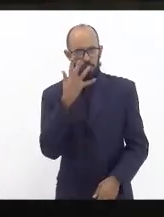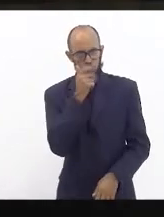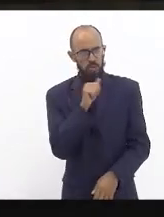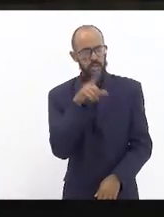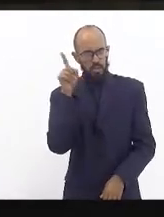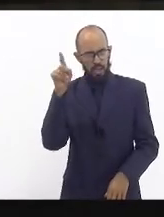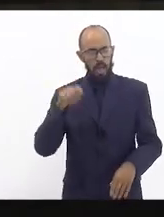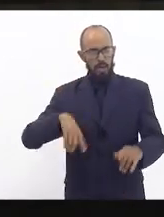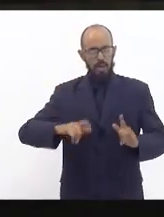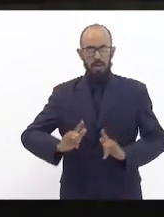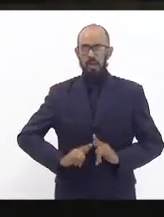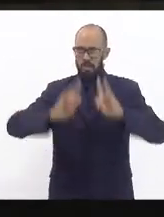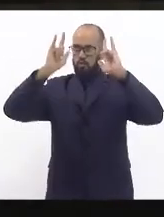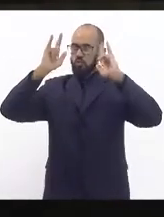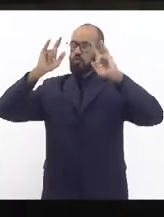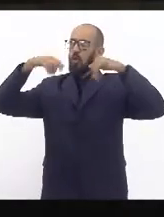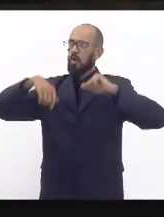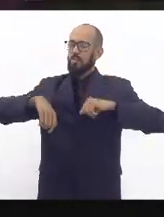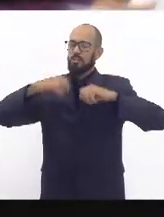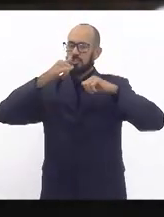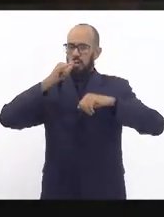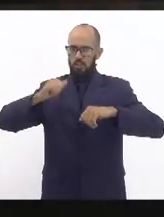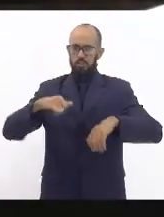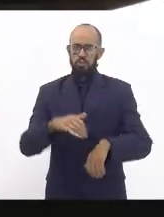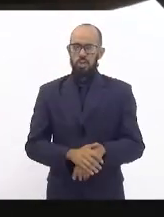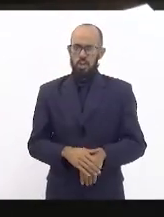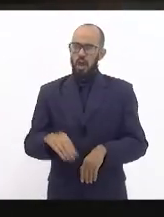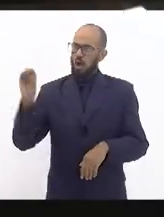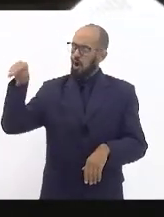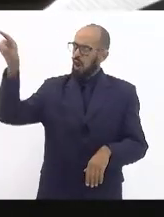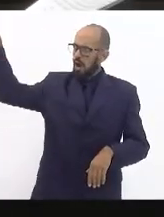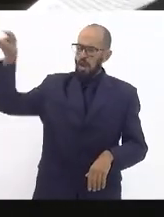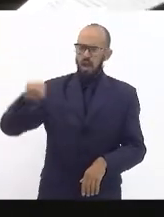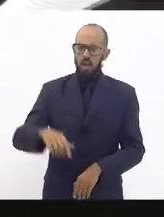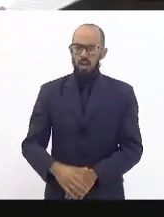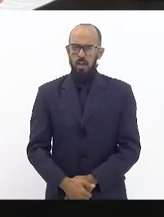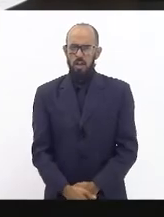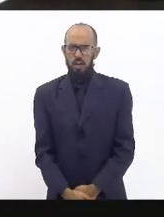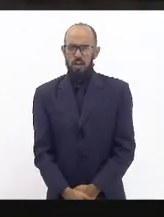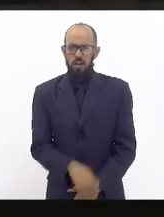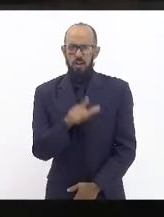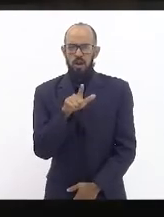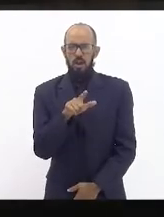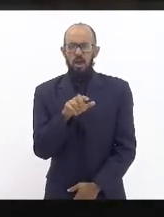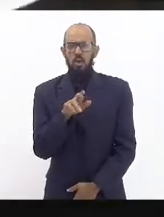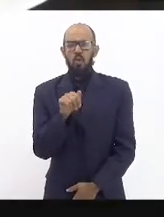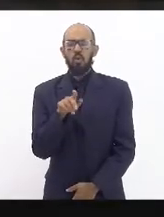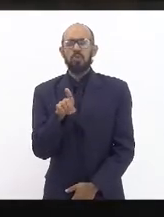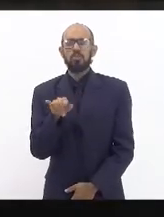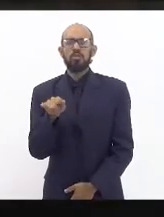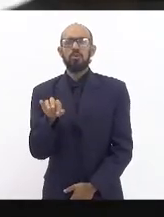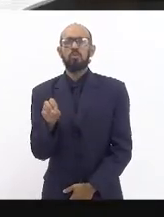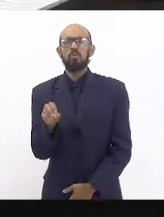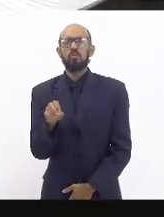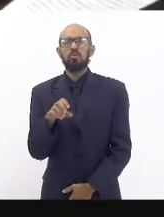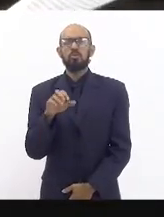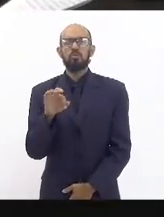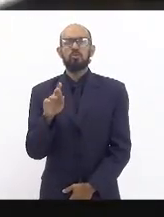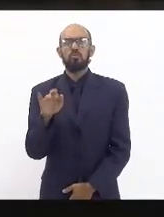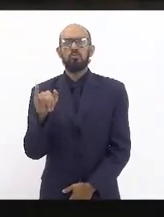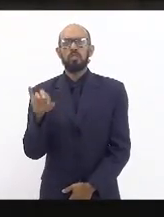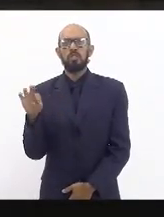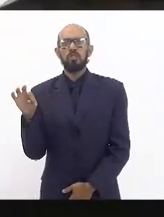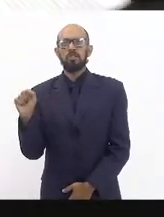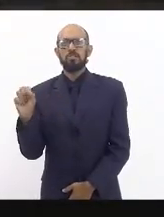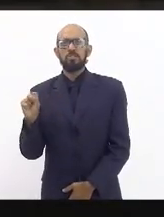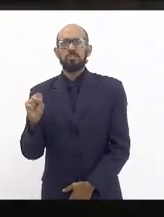torres bonitas imagina aquelas torres gigantescas bota lá na Lagoa Rodrigo de Freitas coloca lá ou então coloca na Barra da